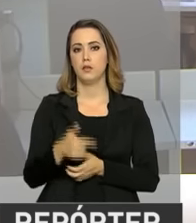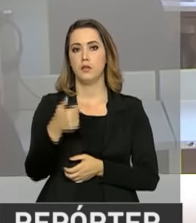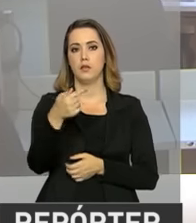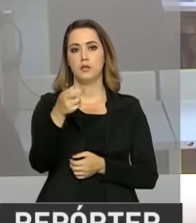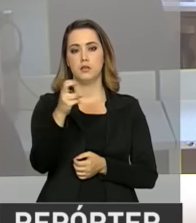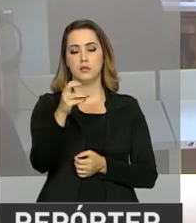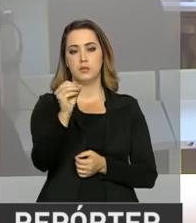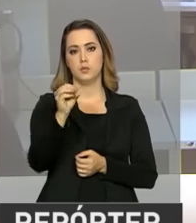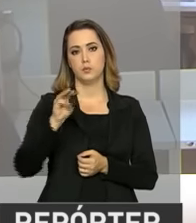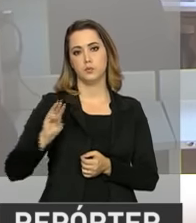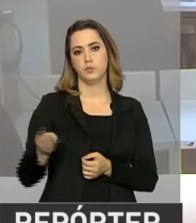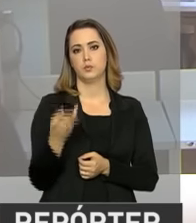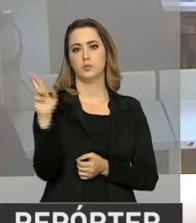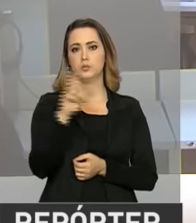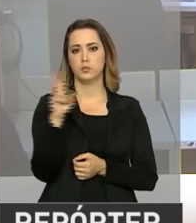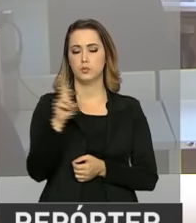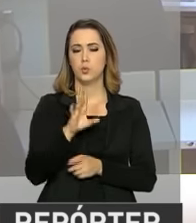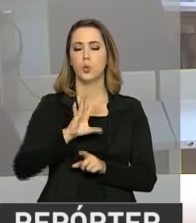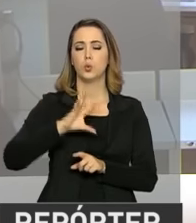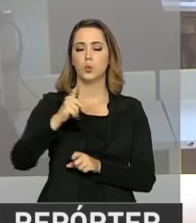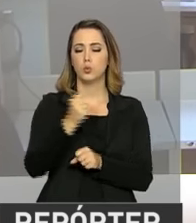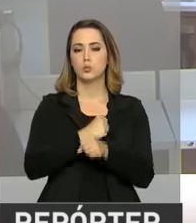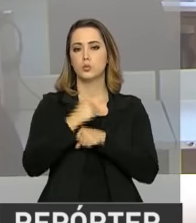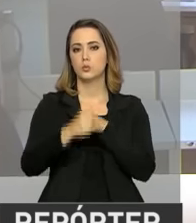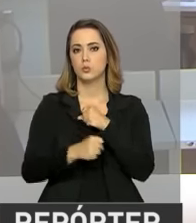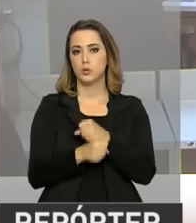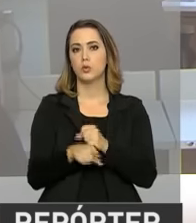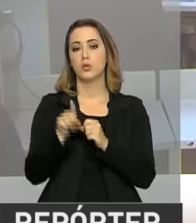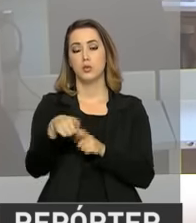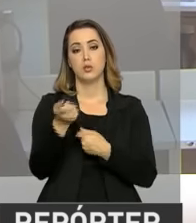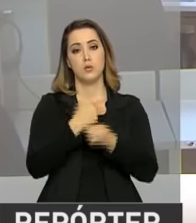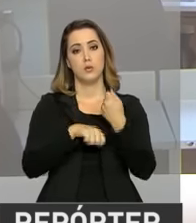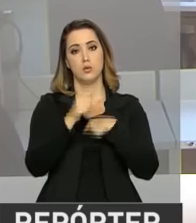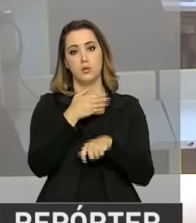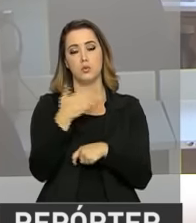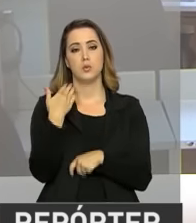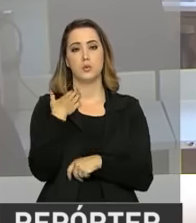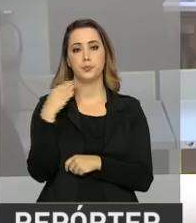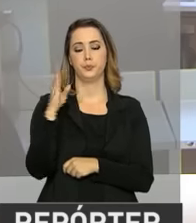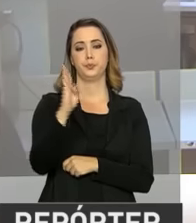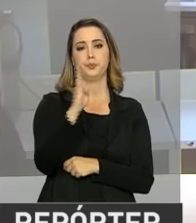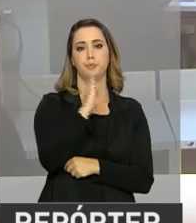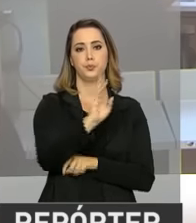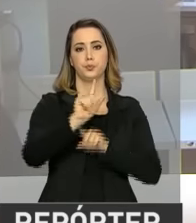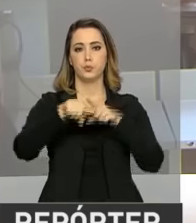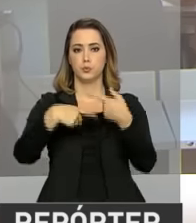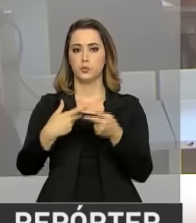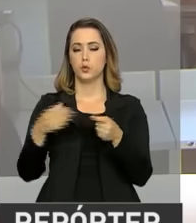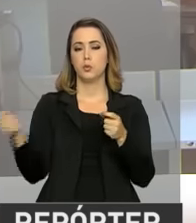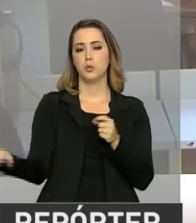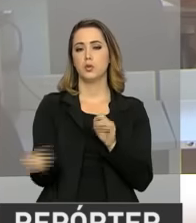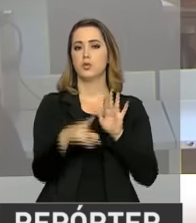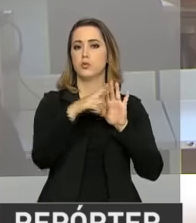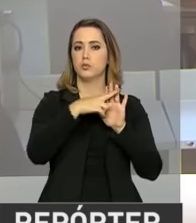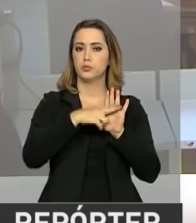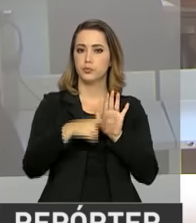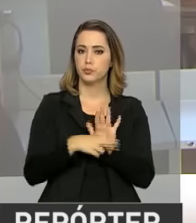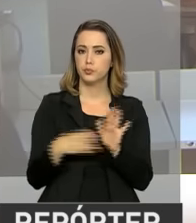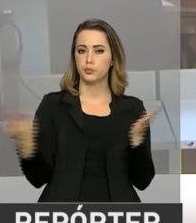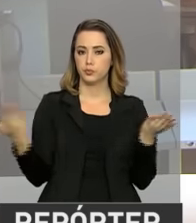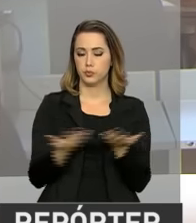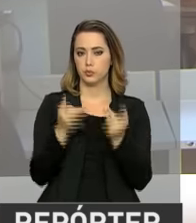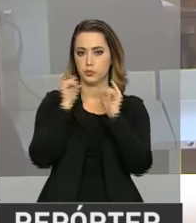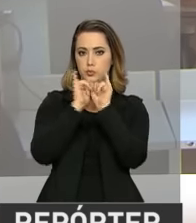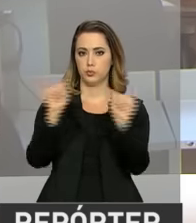750 milhões de reais ao ano. Esta será a economia do Banco do Brasil depois da reestruturação anunciada hoje. As medidas